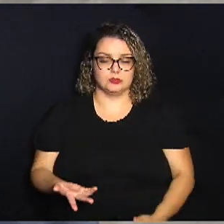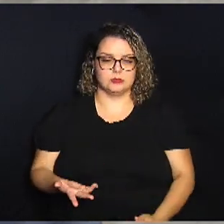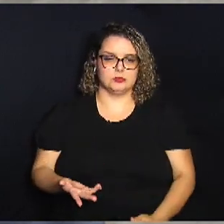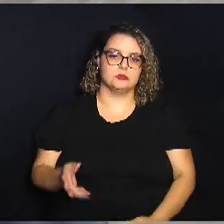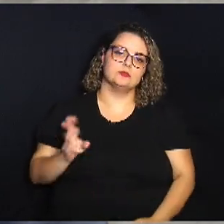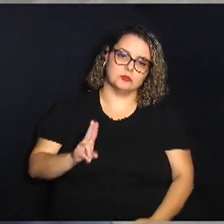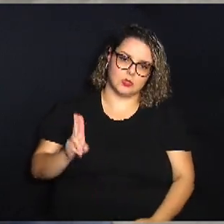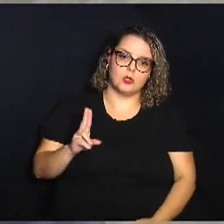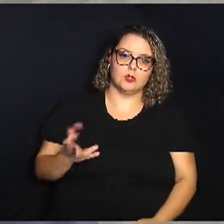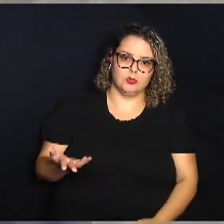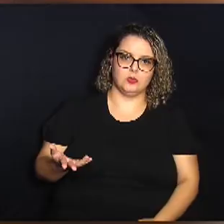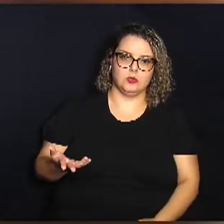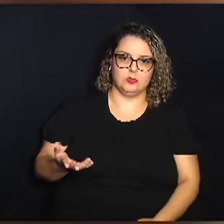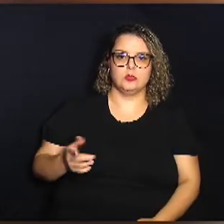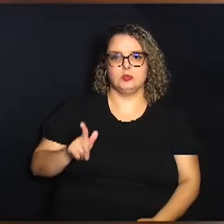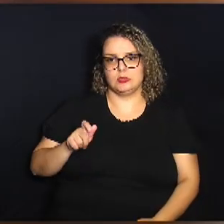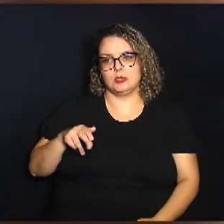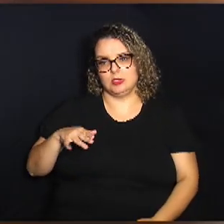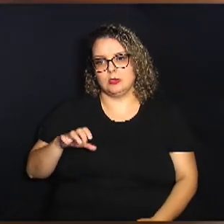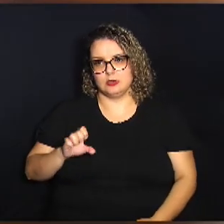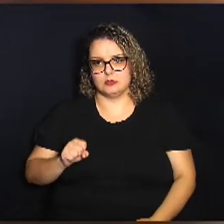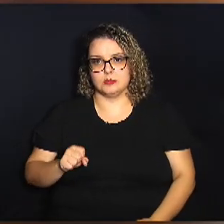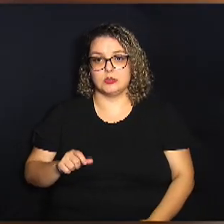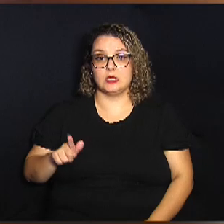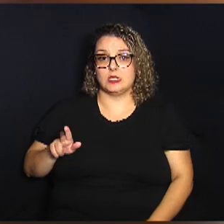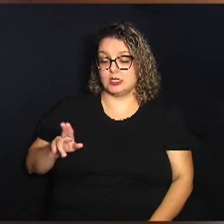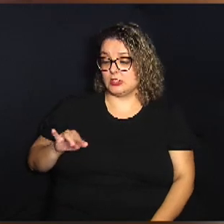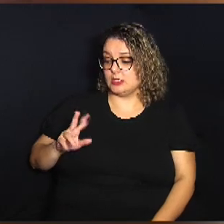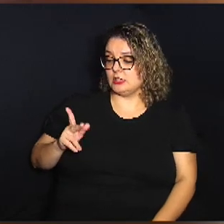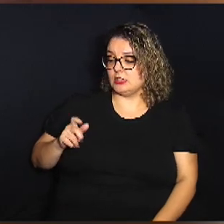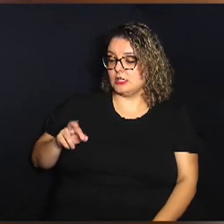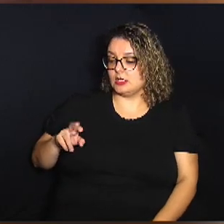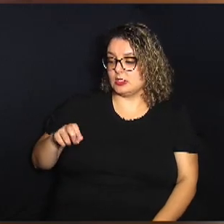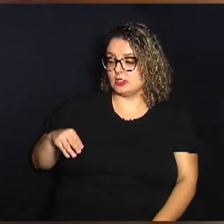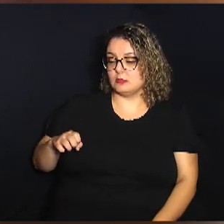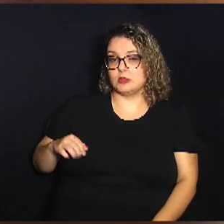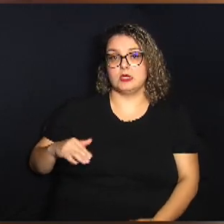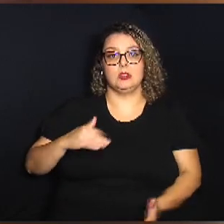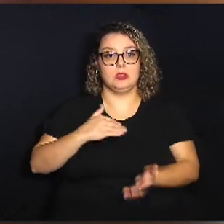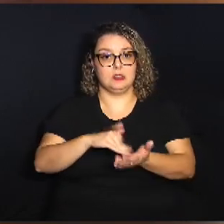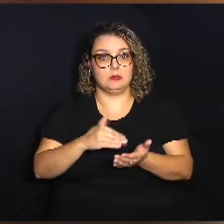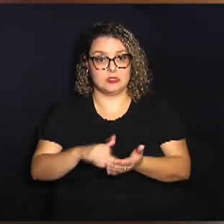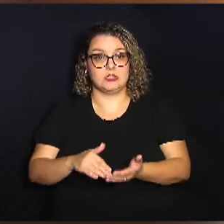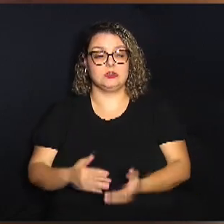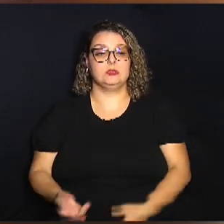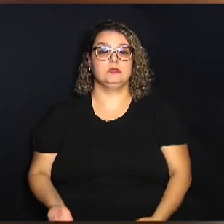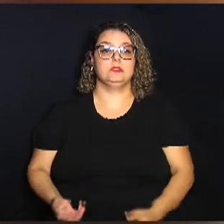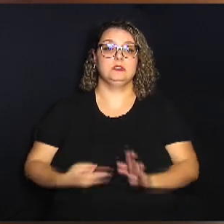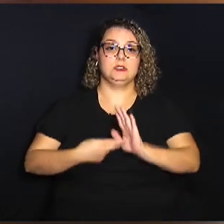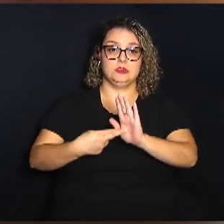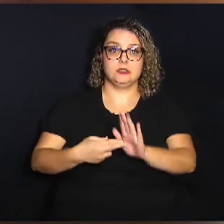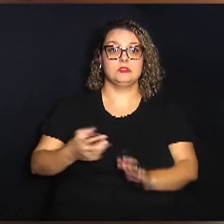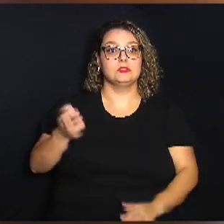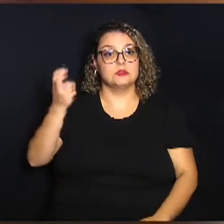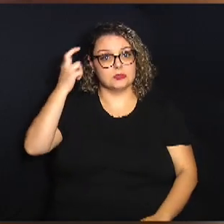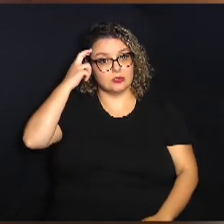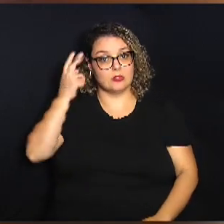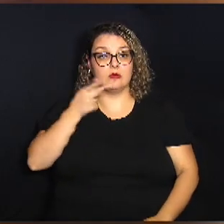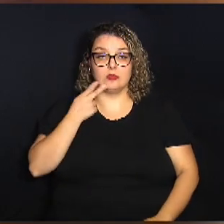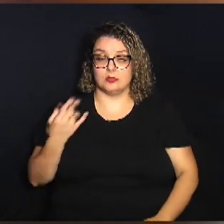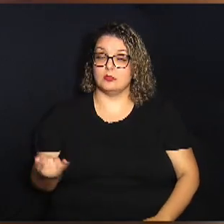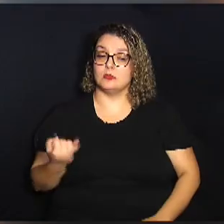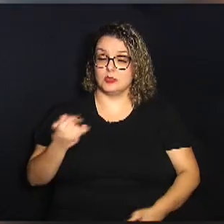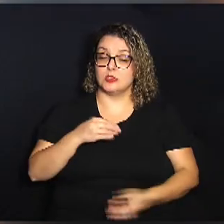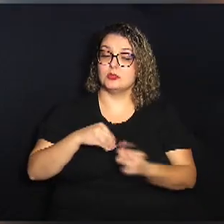utiliza e usa os games. Guilherme Vaz, representante da Secretaria de Cultura, falou da importância da pasta estar